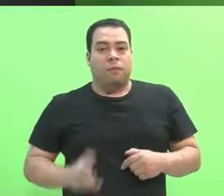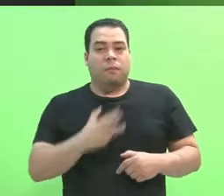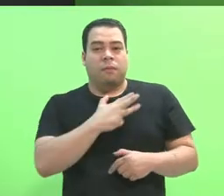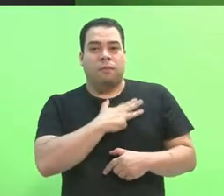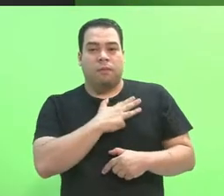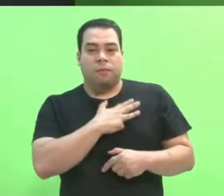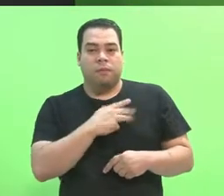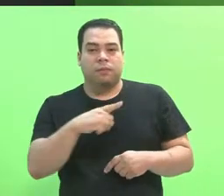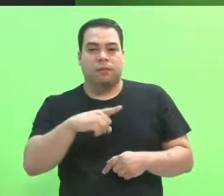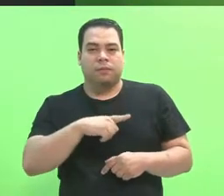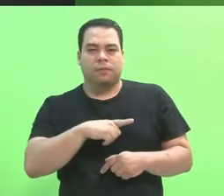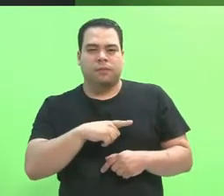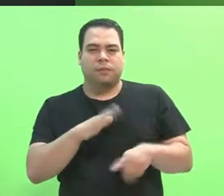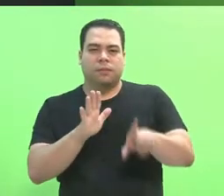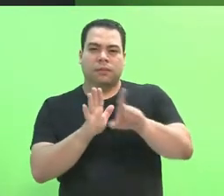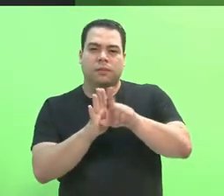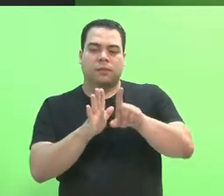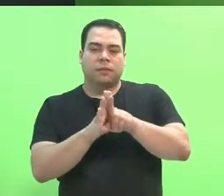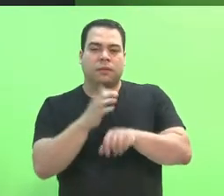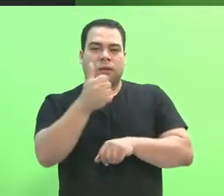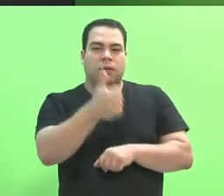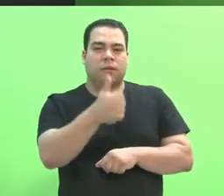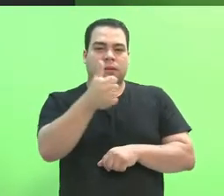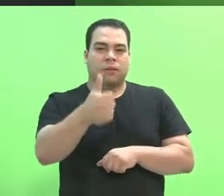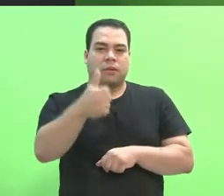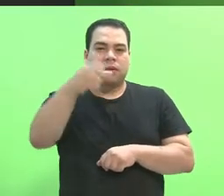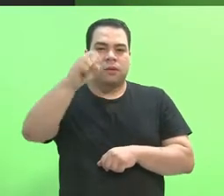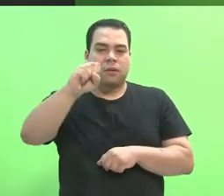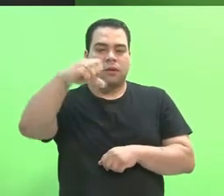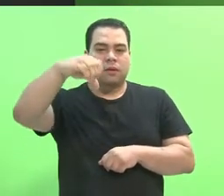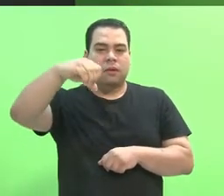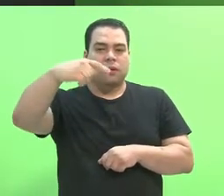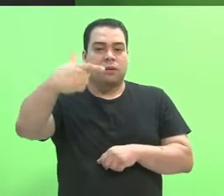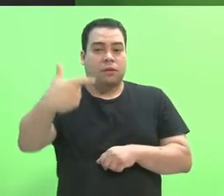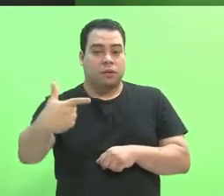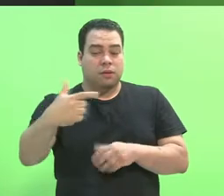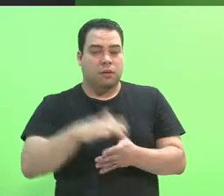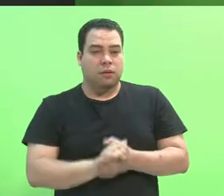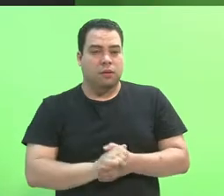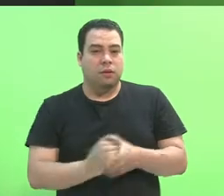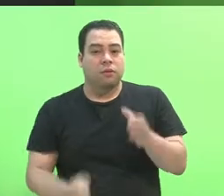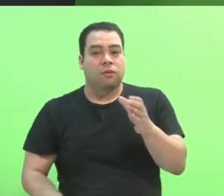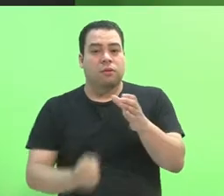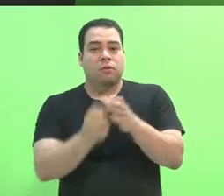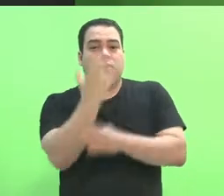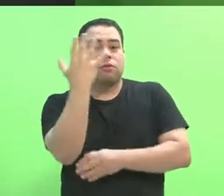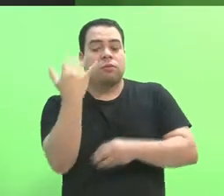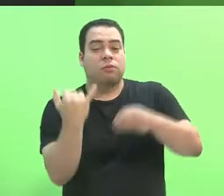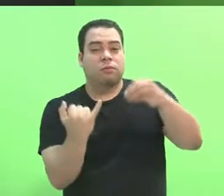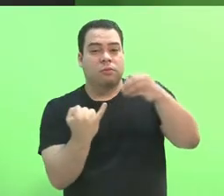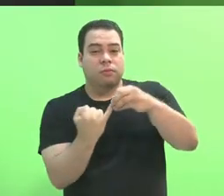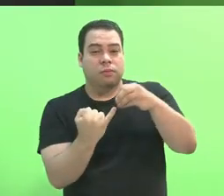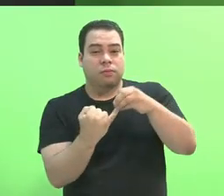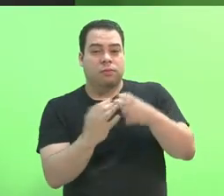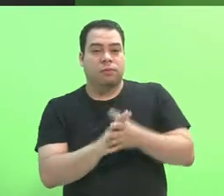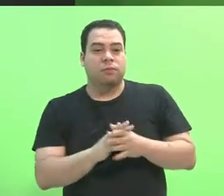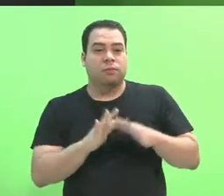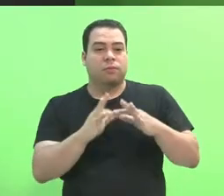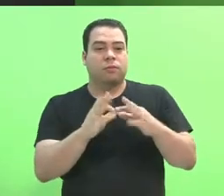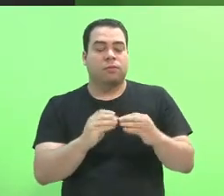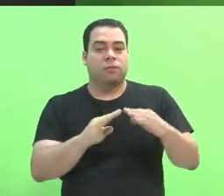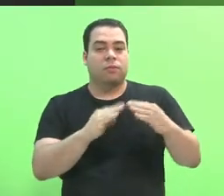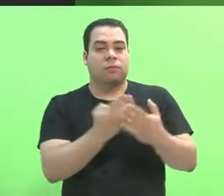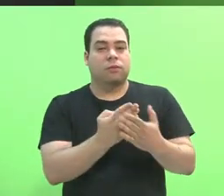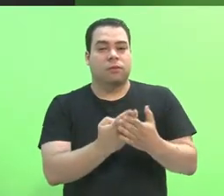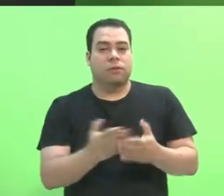.892, de 2008, instituiu a Rede Federal de Educação Profissional e Tecnológica e os Institutos